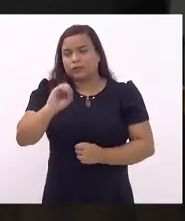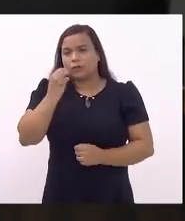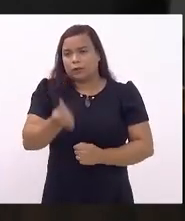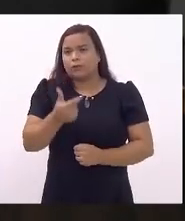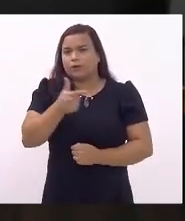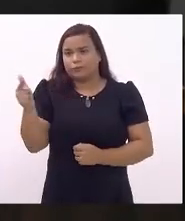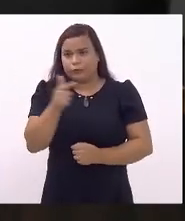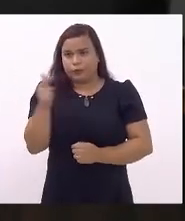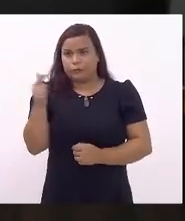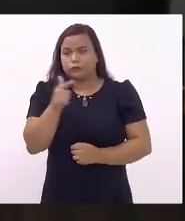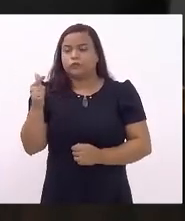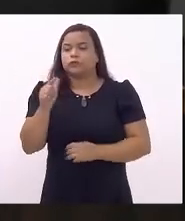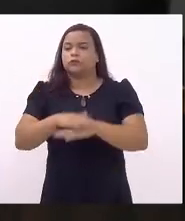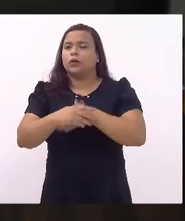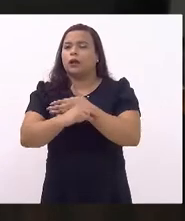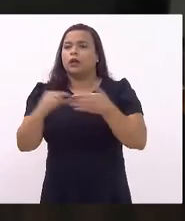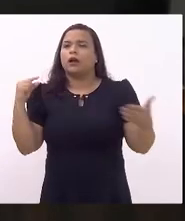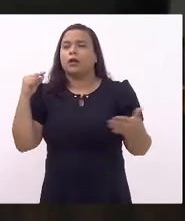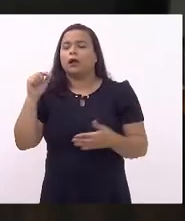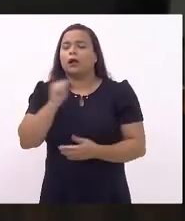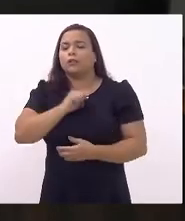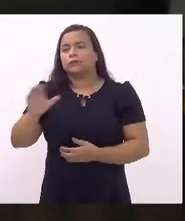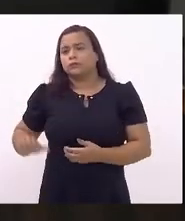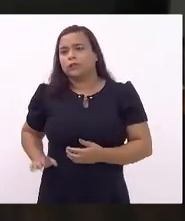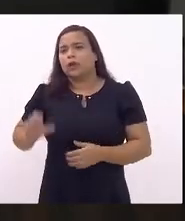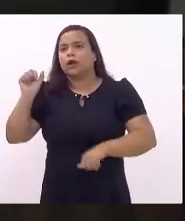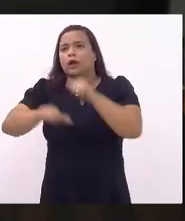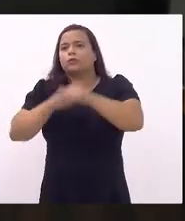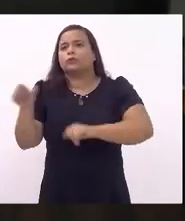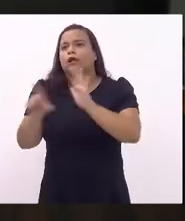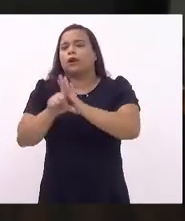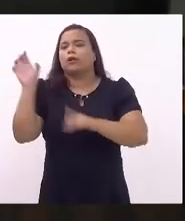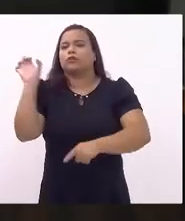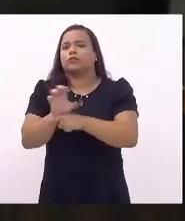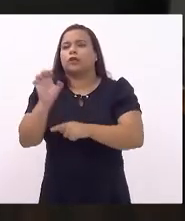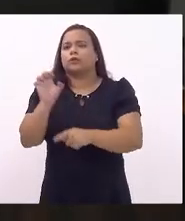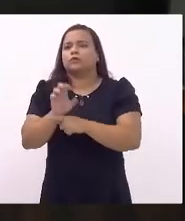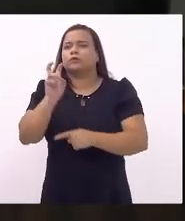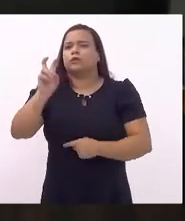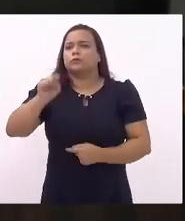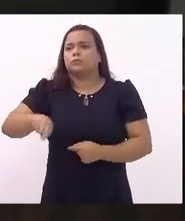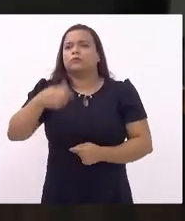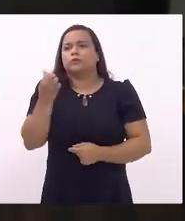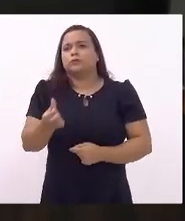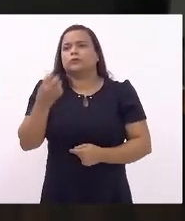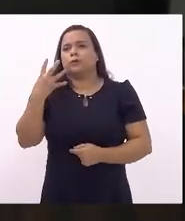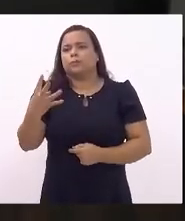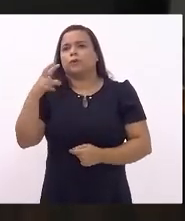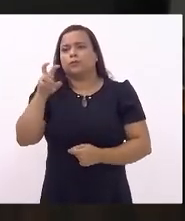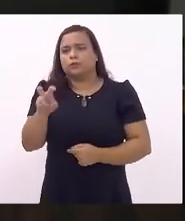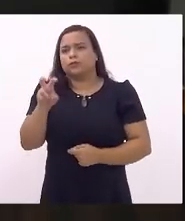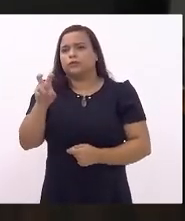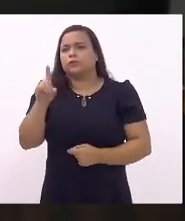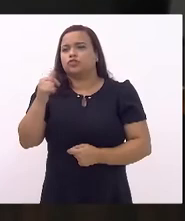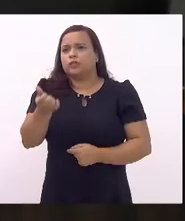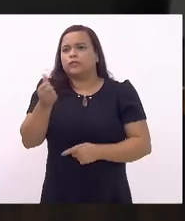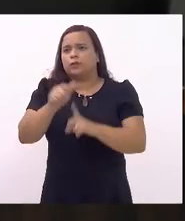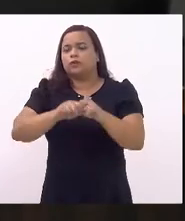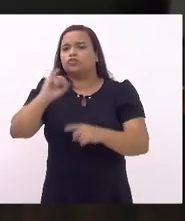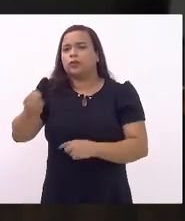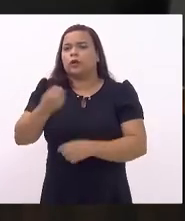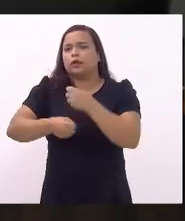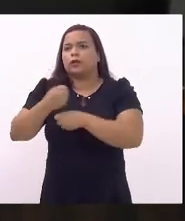de 22, de autoria do deputado André Siciliano, que altera a lei estadual 5.645 de janeiro de 2010